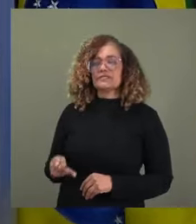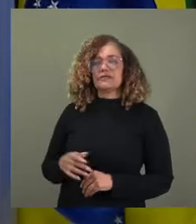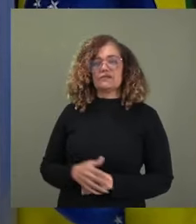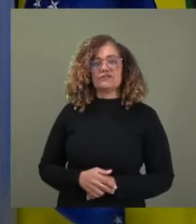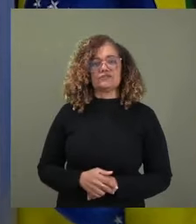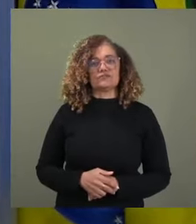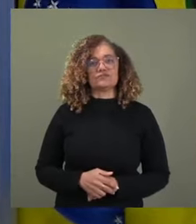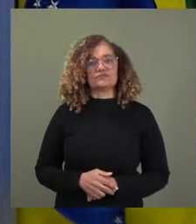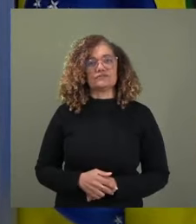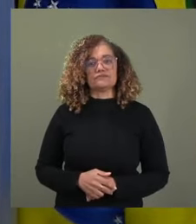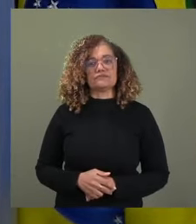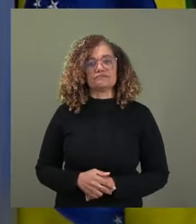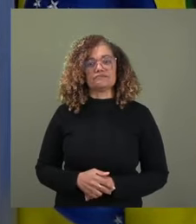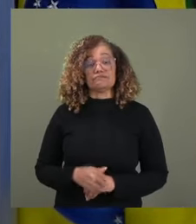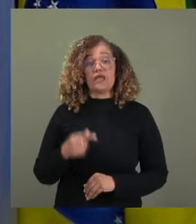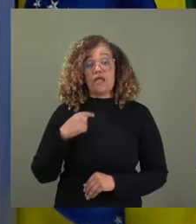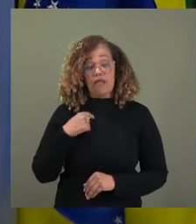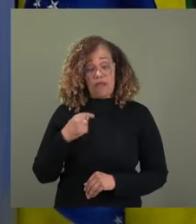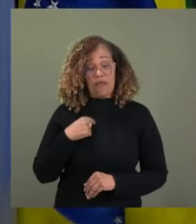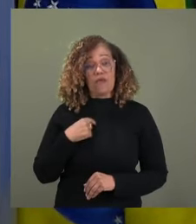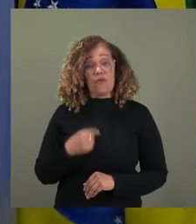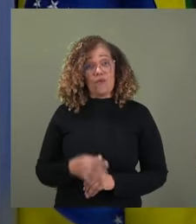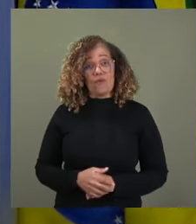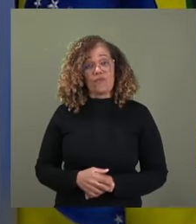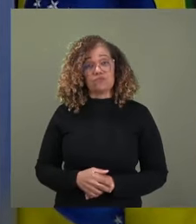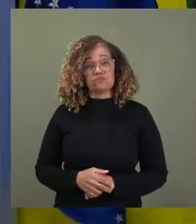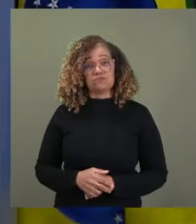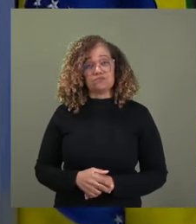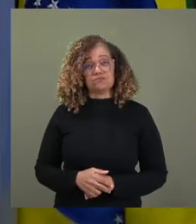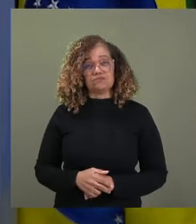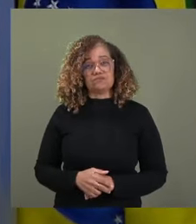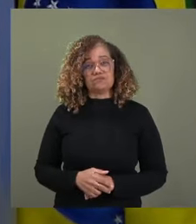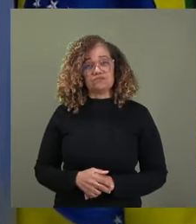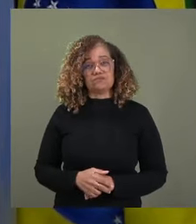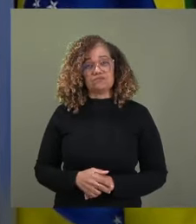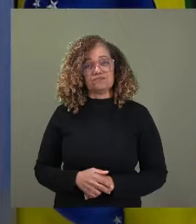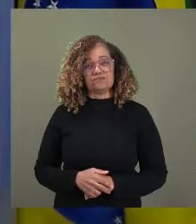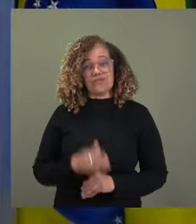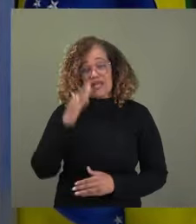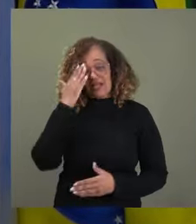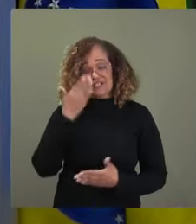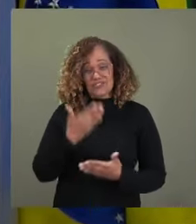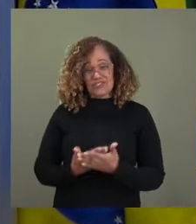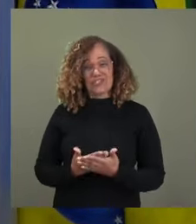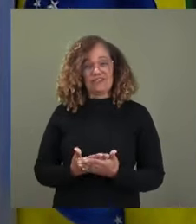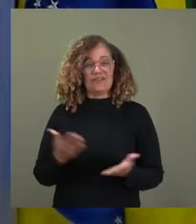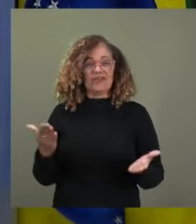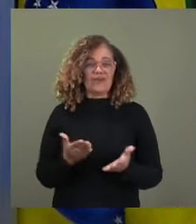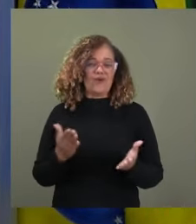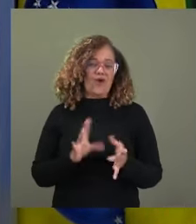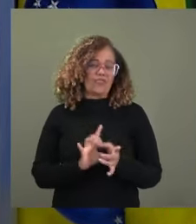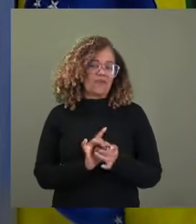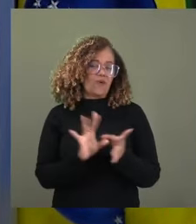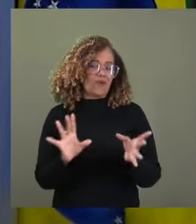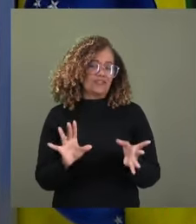Eu confesso que, como nós não vivemos uma normalidade democrática no nosso